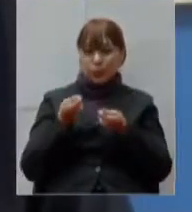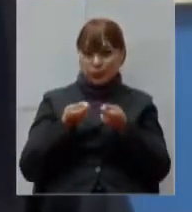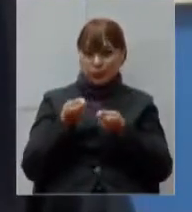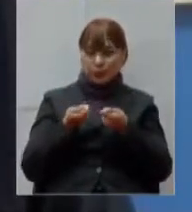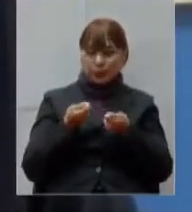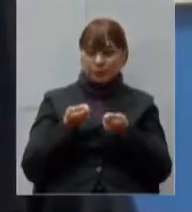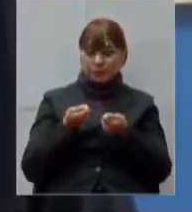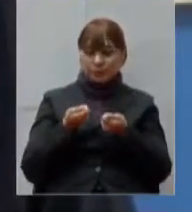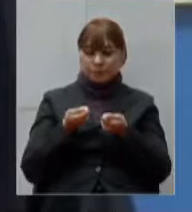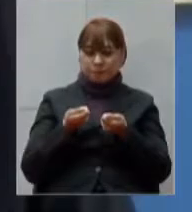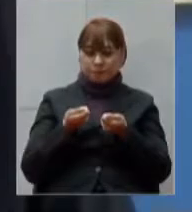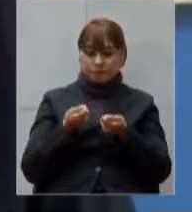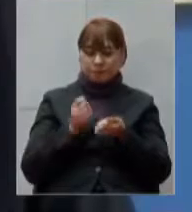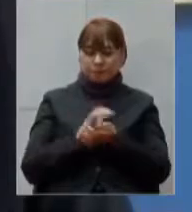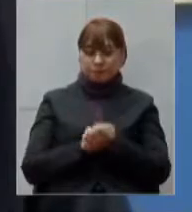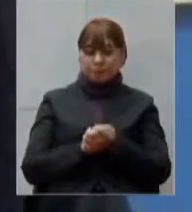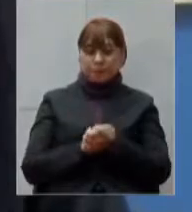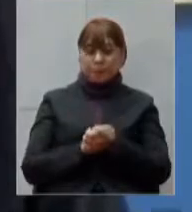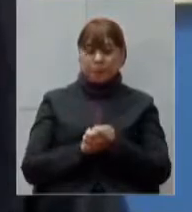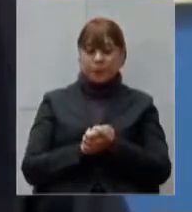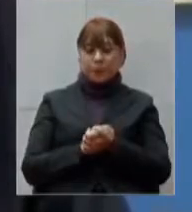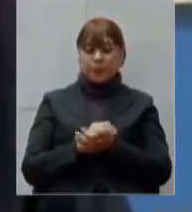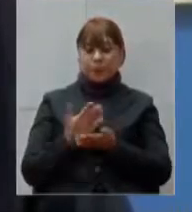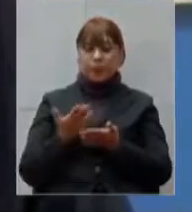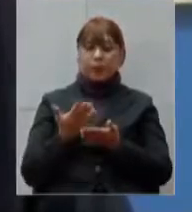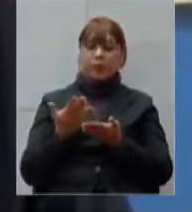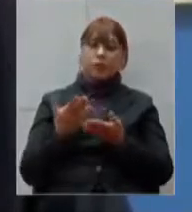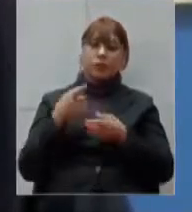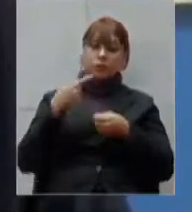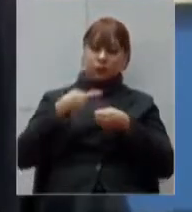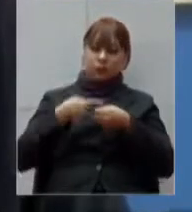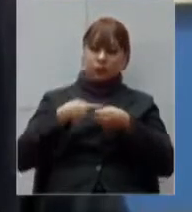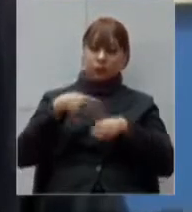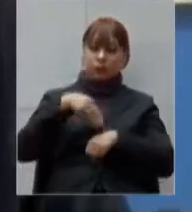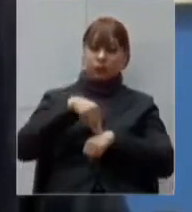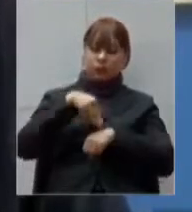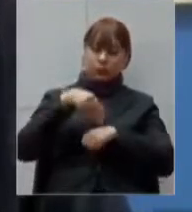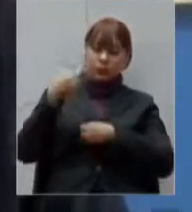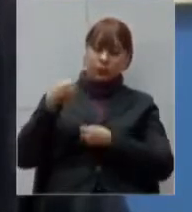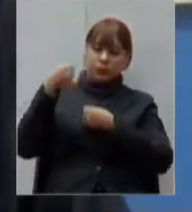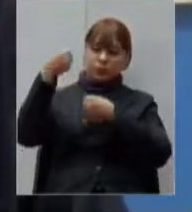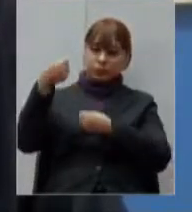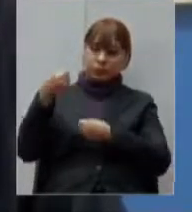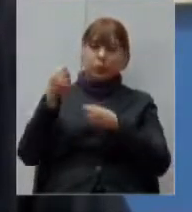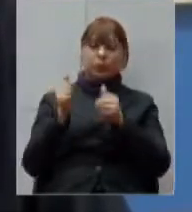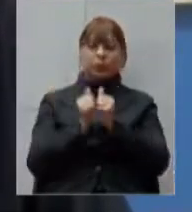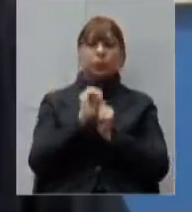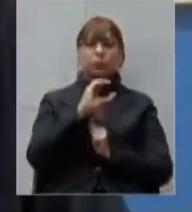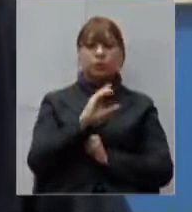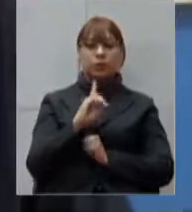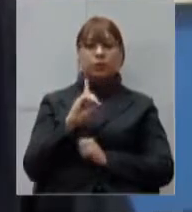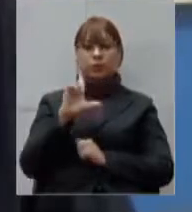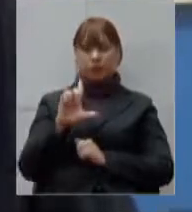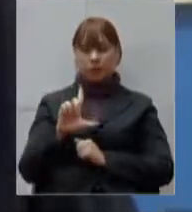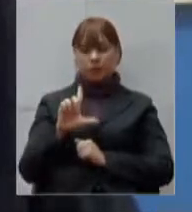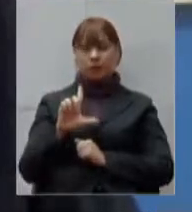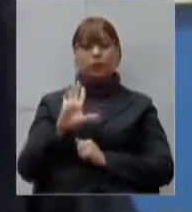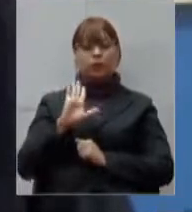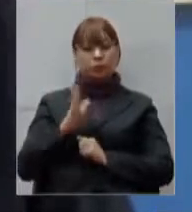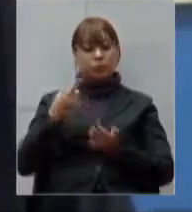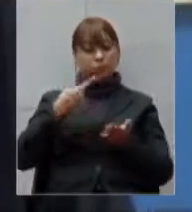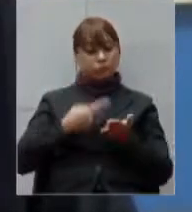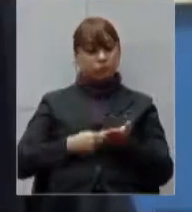Muriaé hoje em diálogo com o CDL Câmara de Dirigentes Logistas estabeleceu um horário